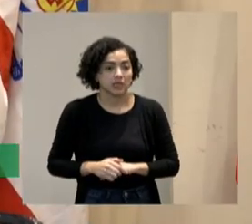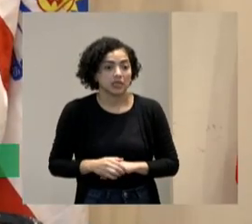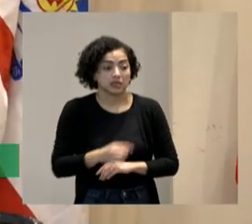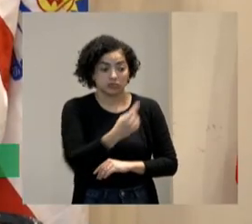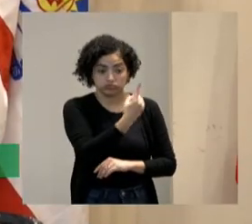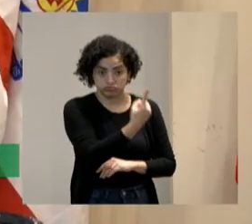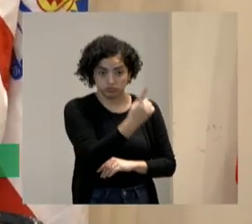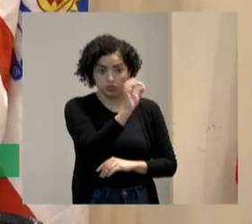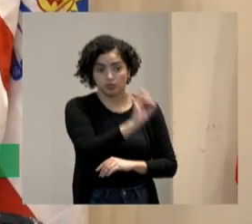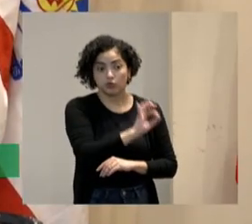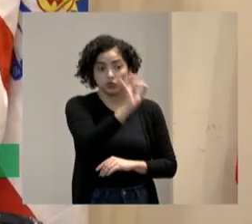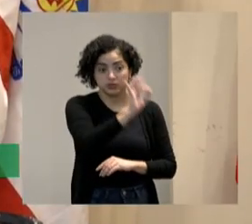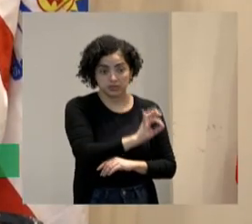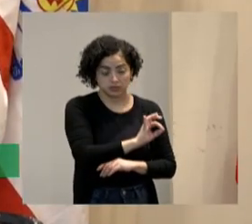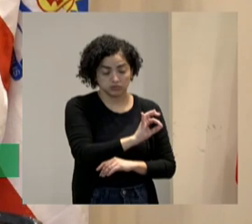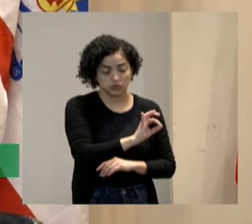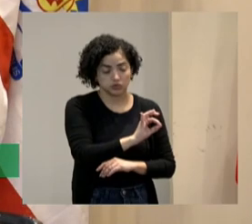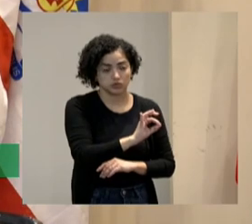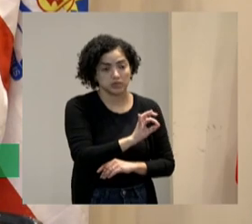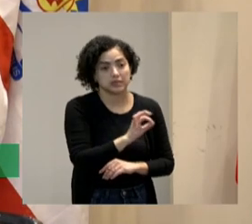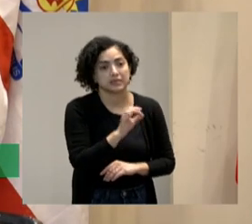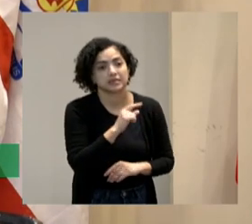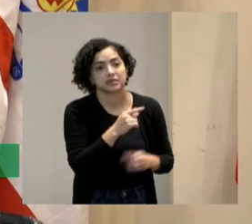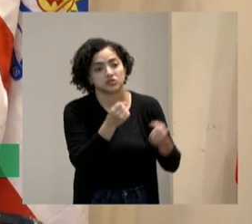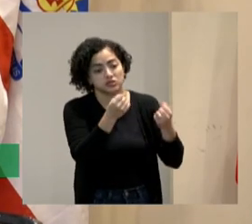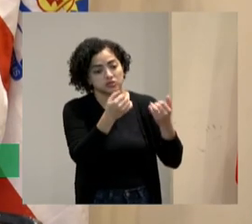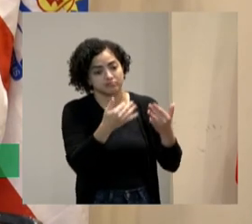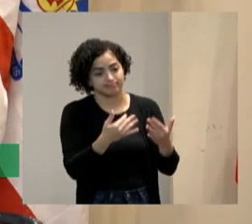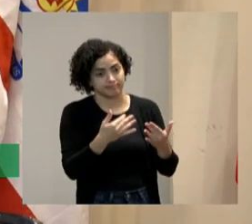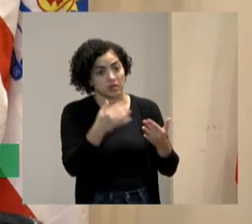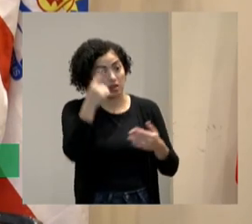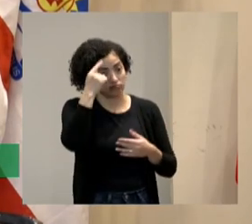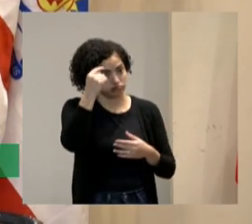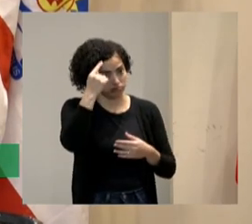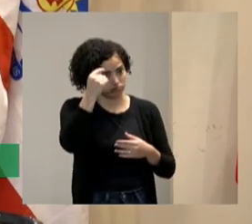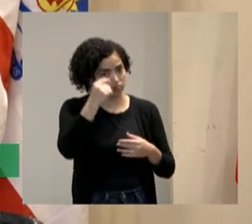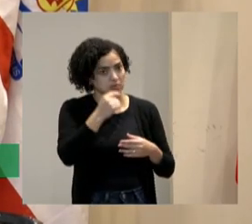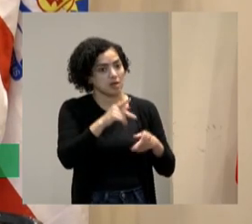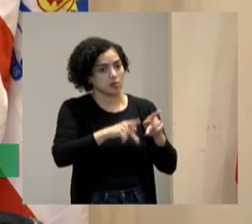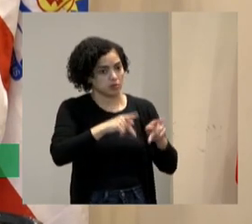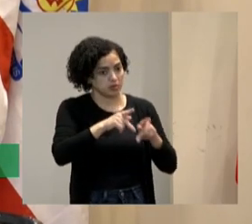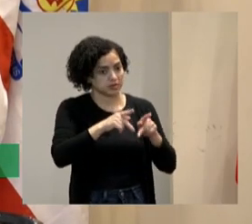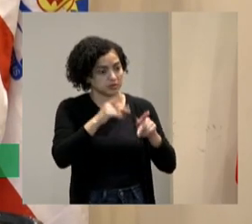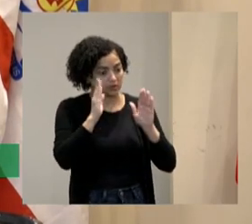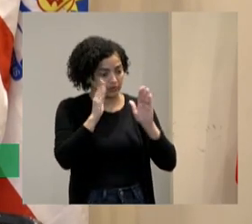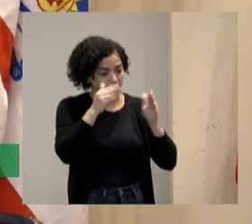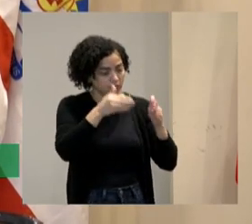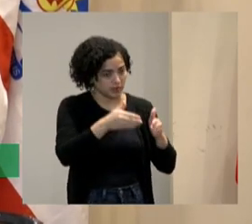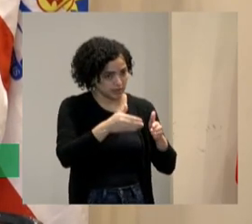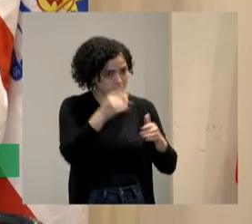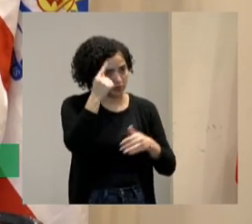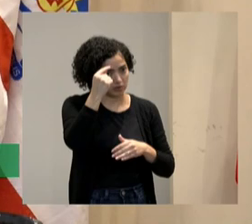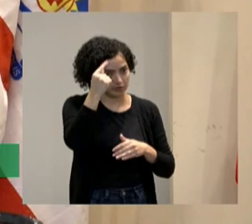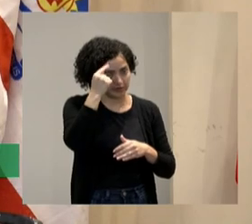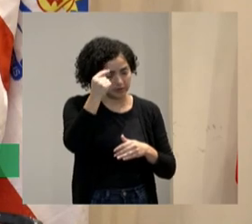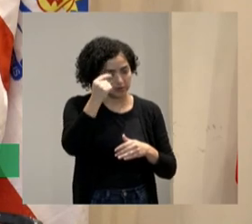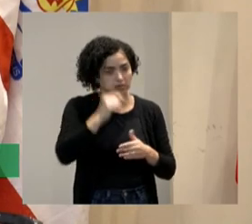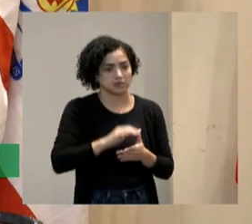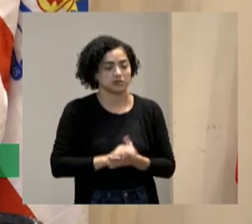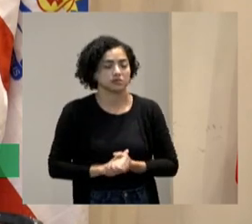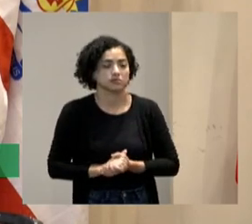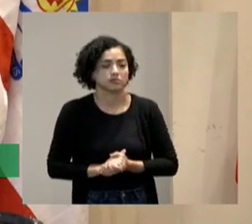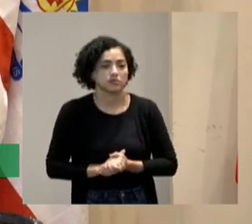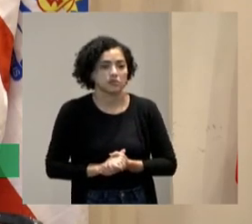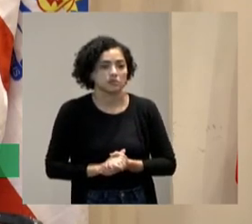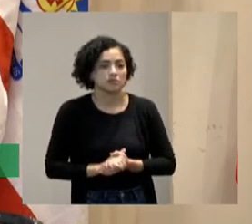da população aqui que a gente fala da população universitária só 6,3%